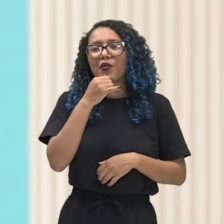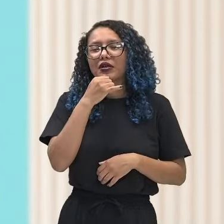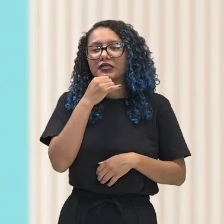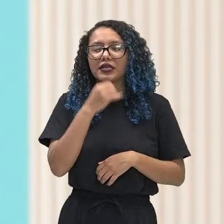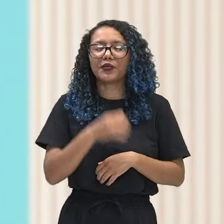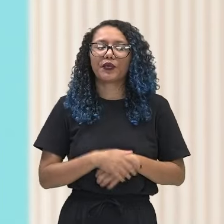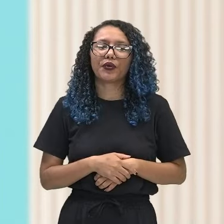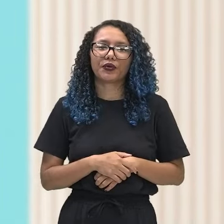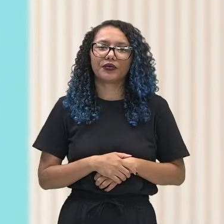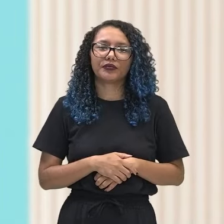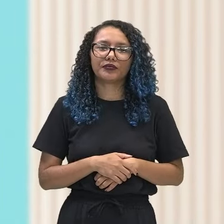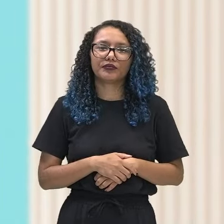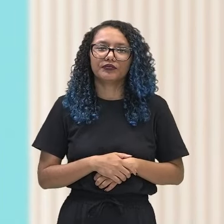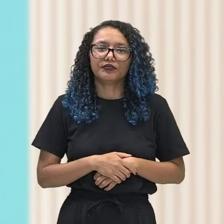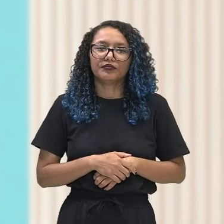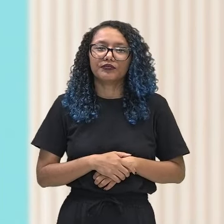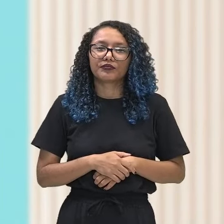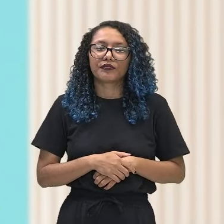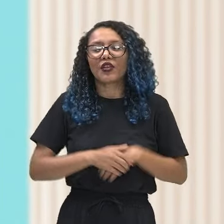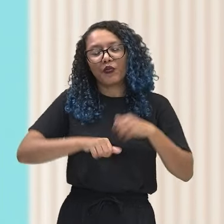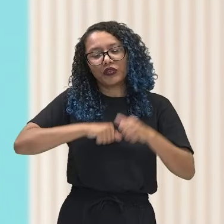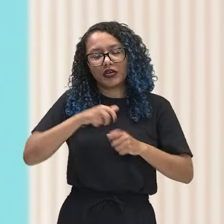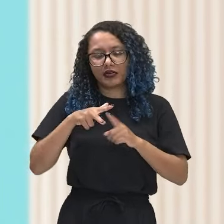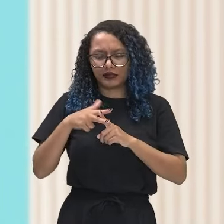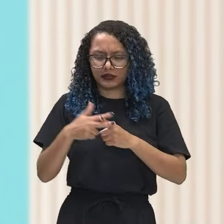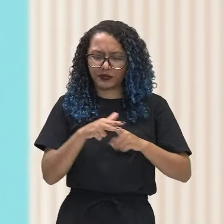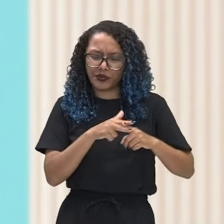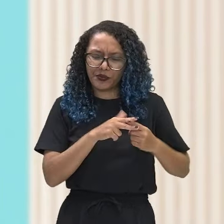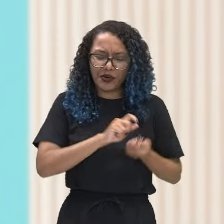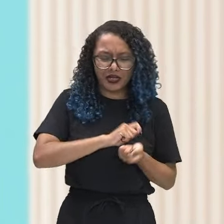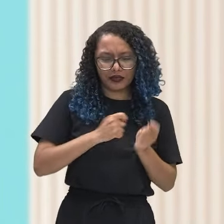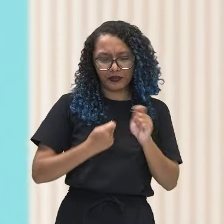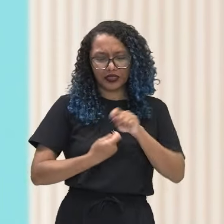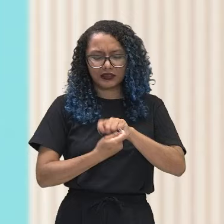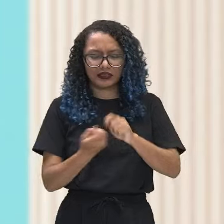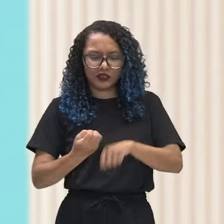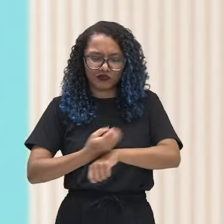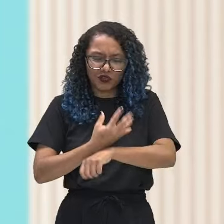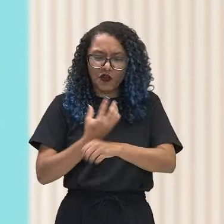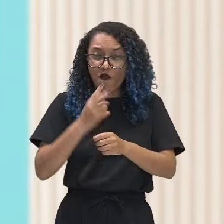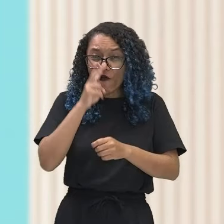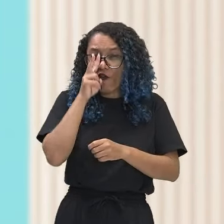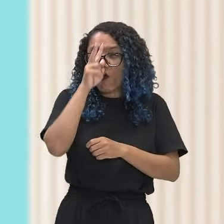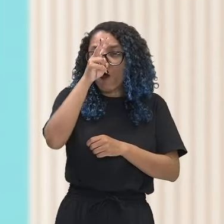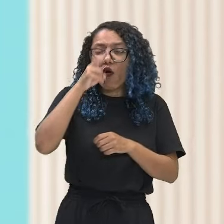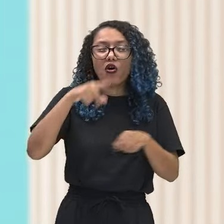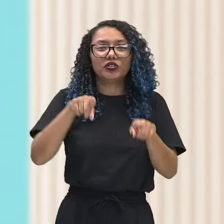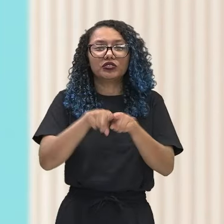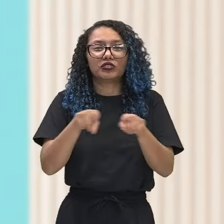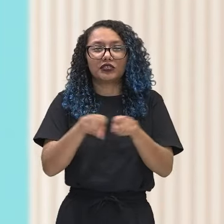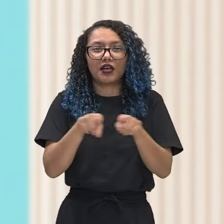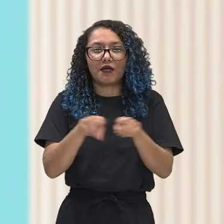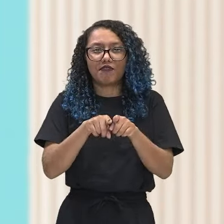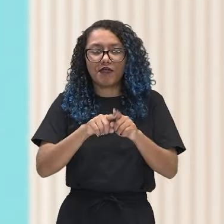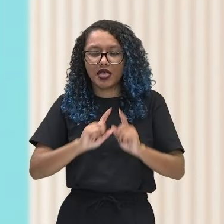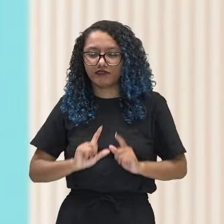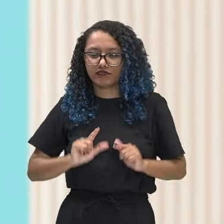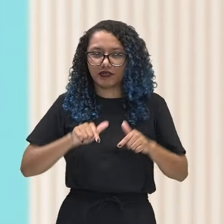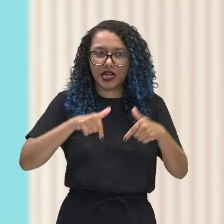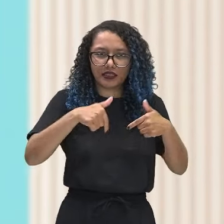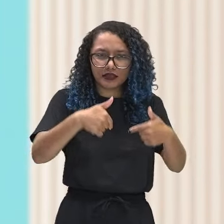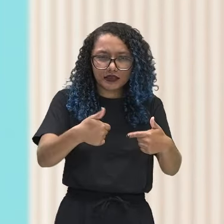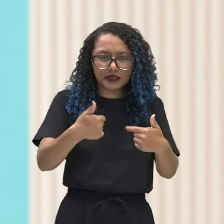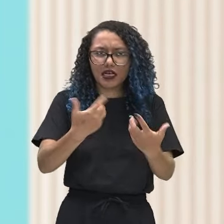ajustes, emoções intensas, reatividade, hipersensibilidade